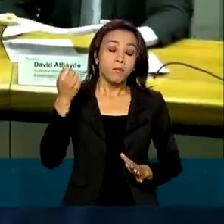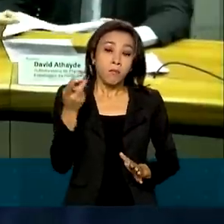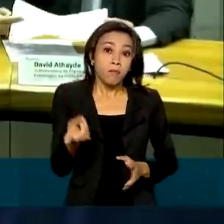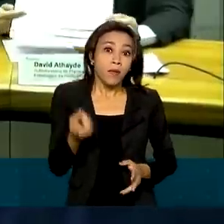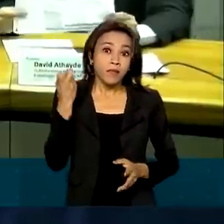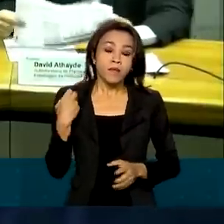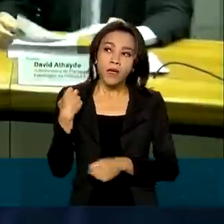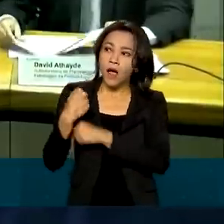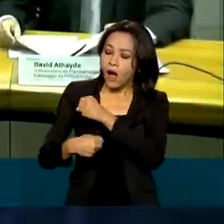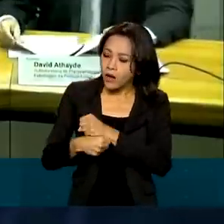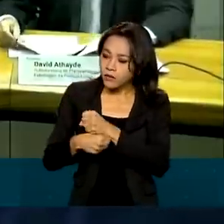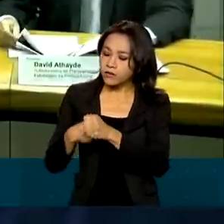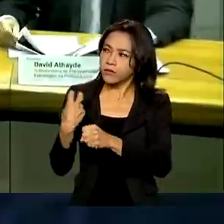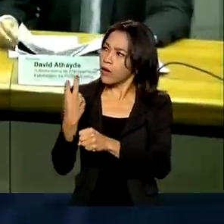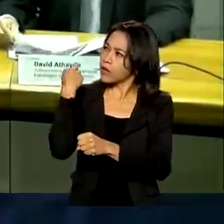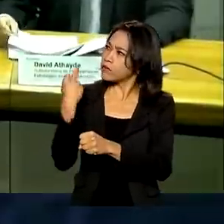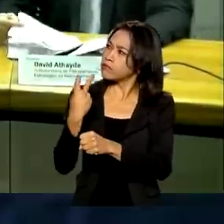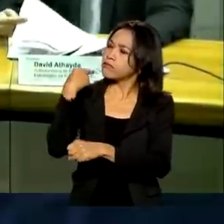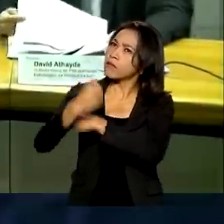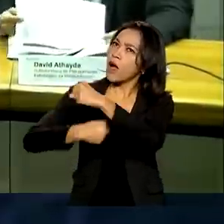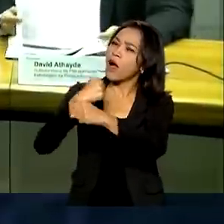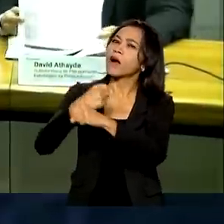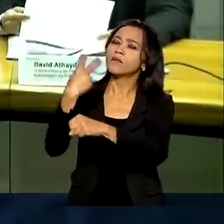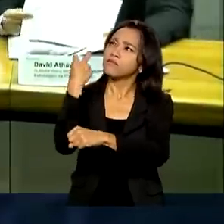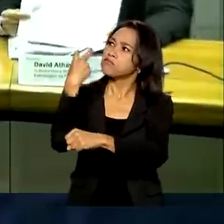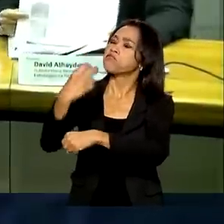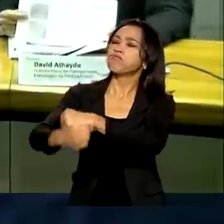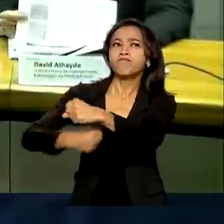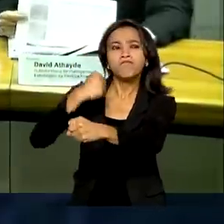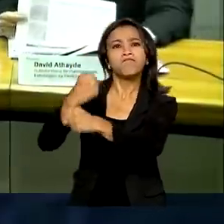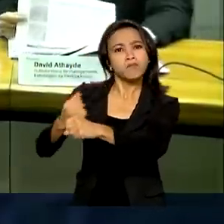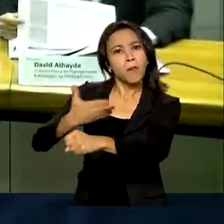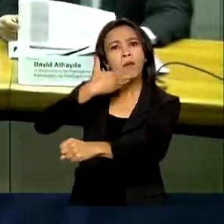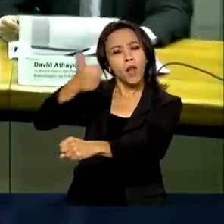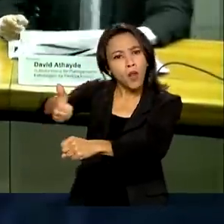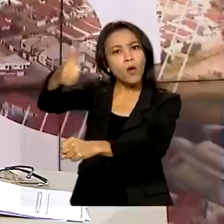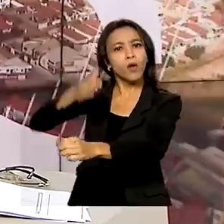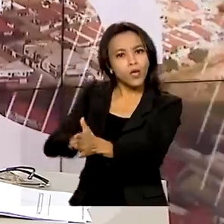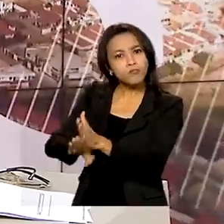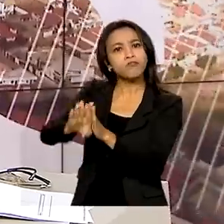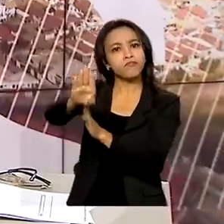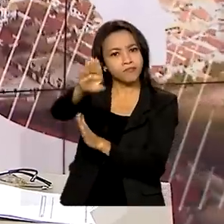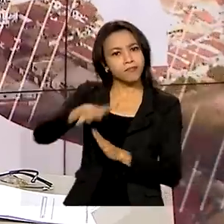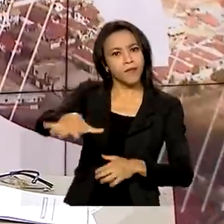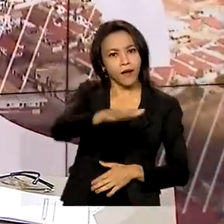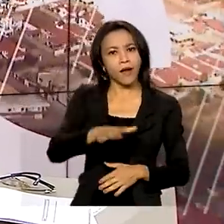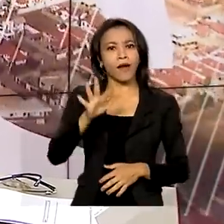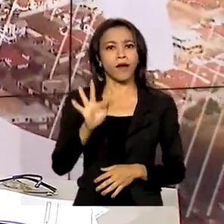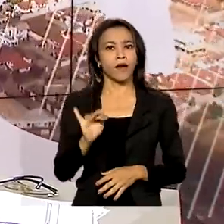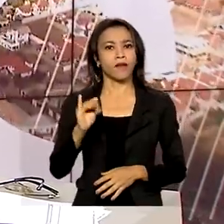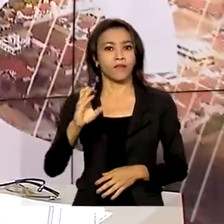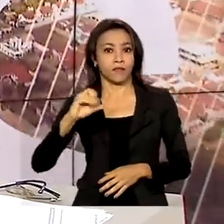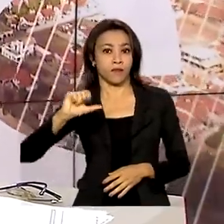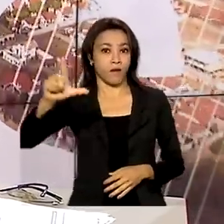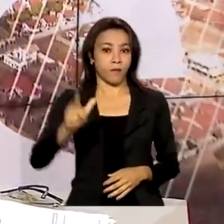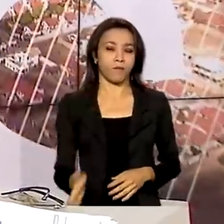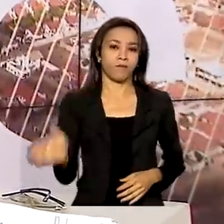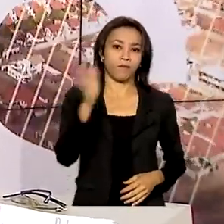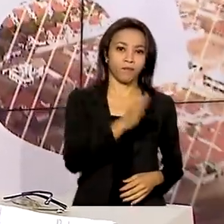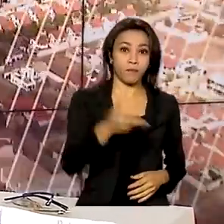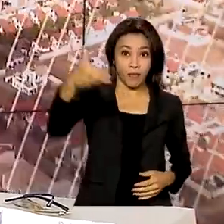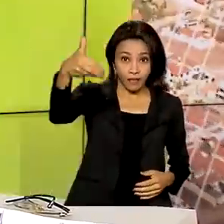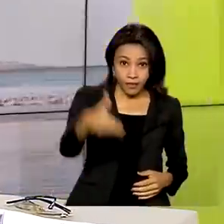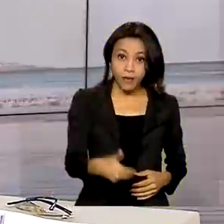vê que ano após ano a gente vem buscando ter uma melhora fiscal. Tomou posse nesta